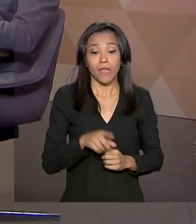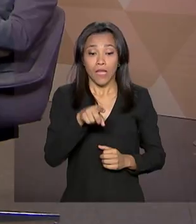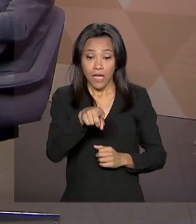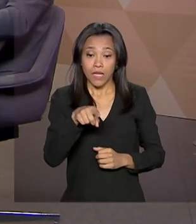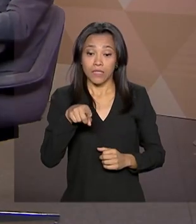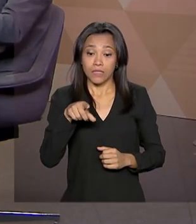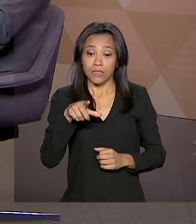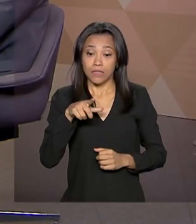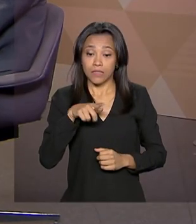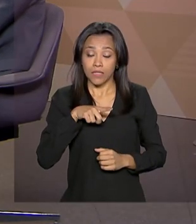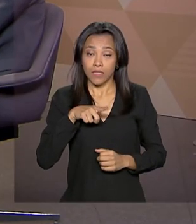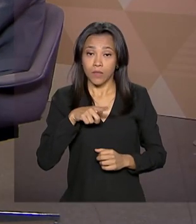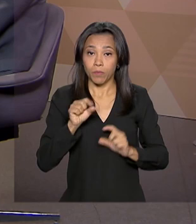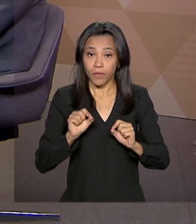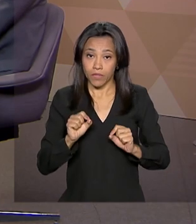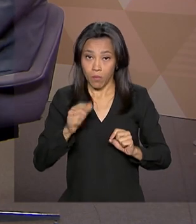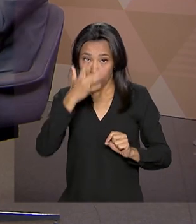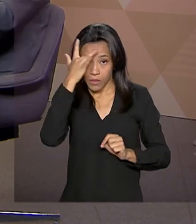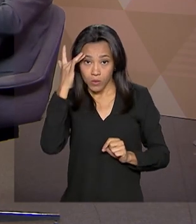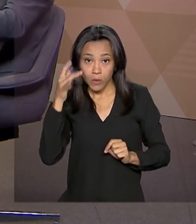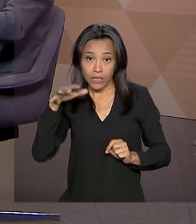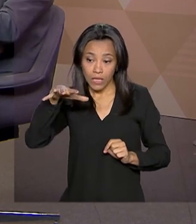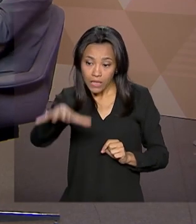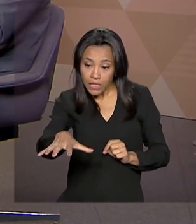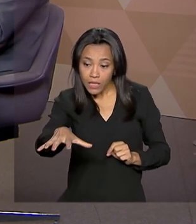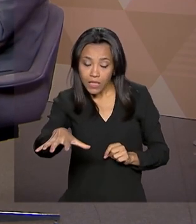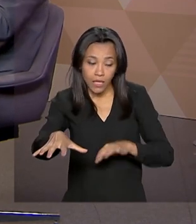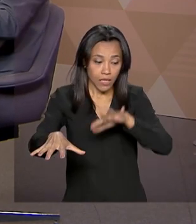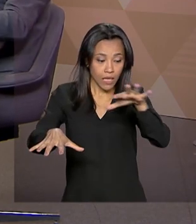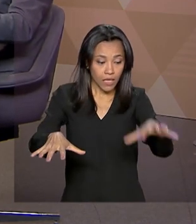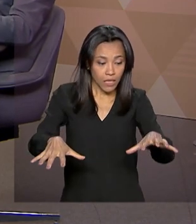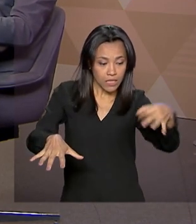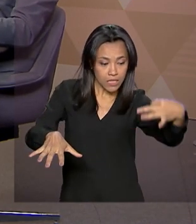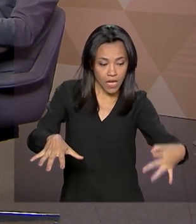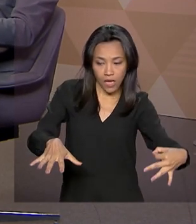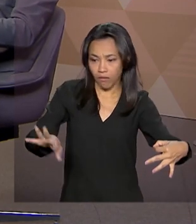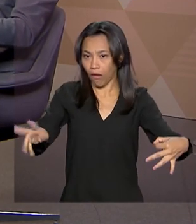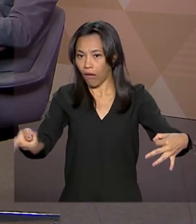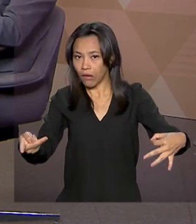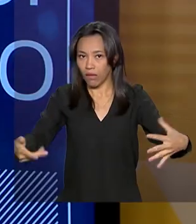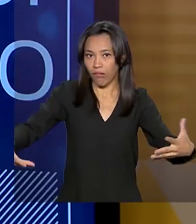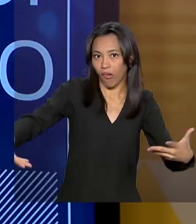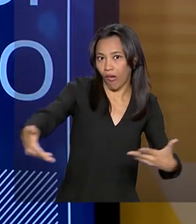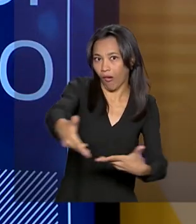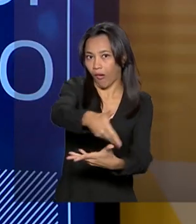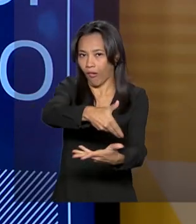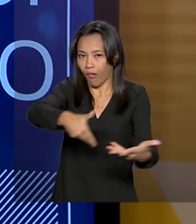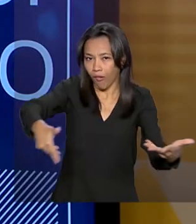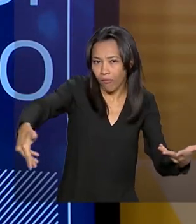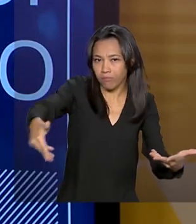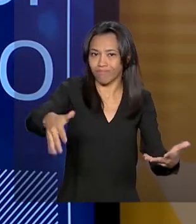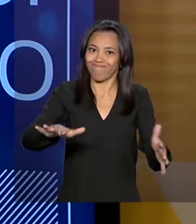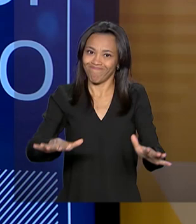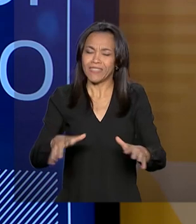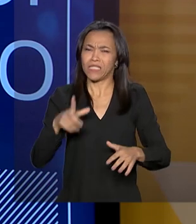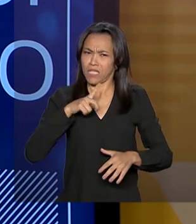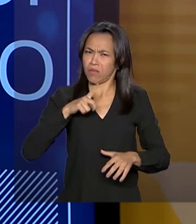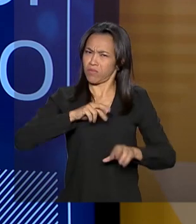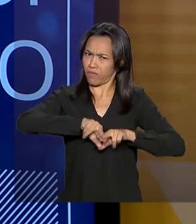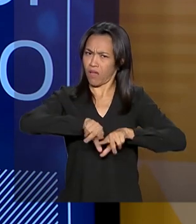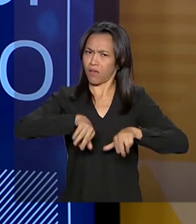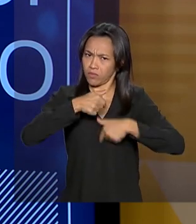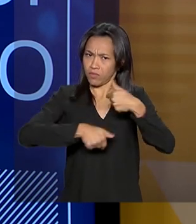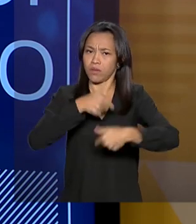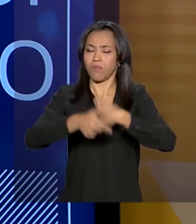por vezes, né? O sujeito está em uma zona cinza, depois passa para cá, passa para lá. Então, nós temos tido várias operações da